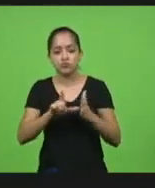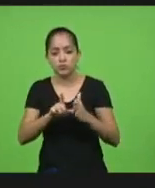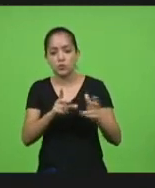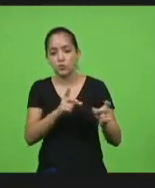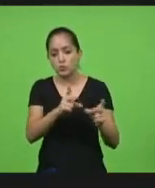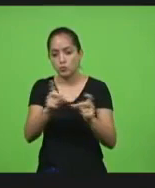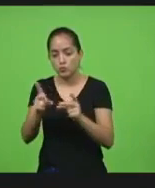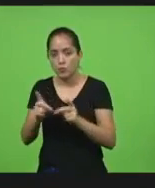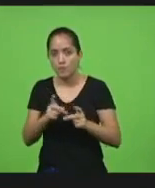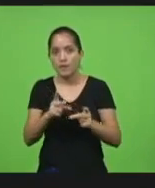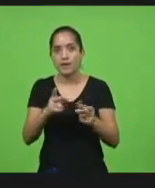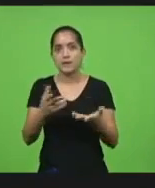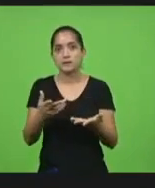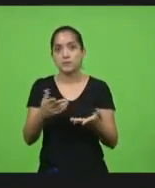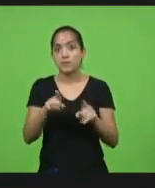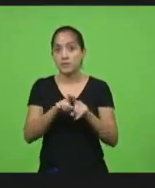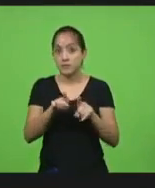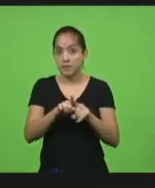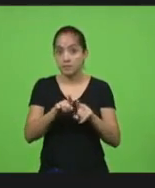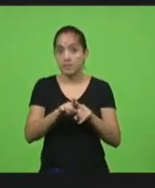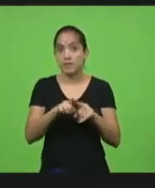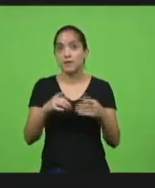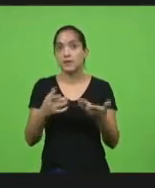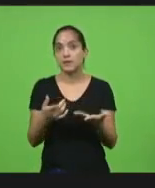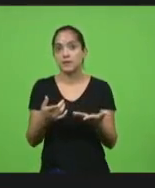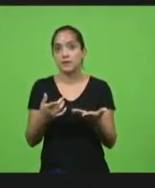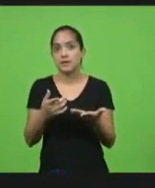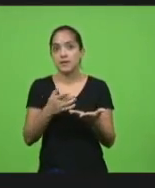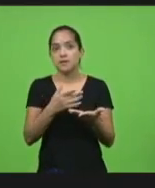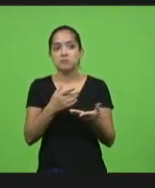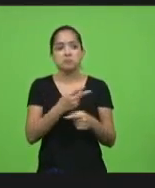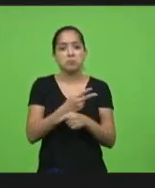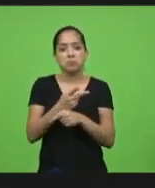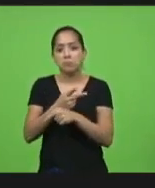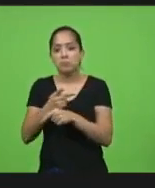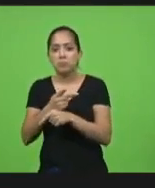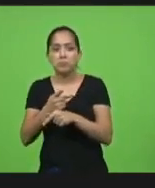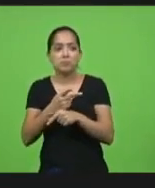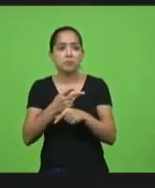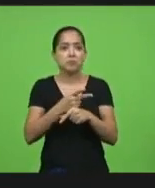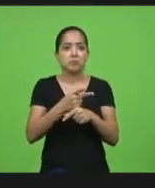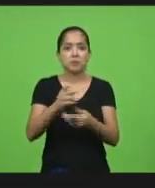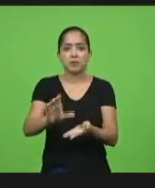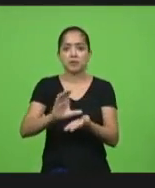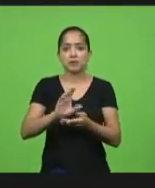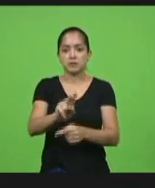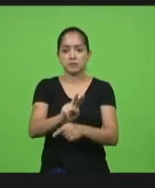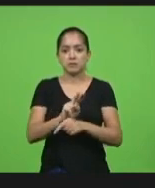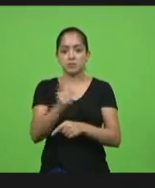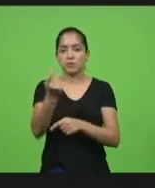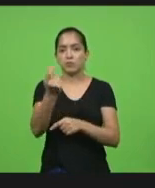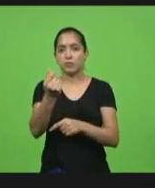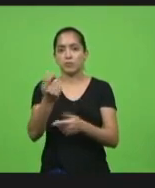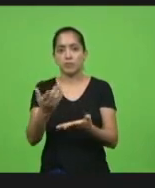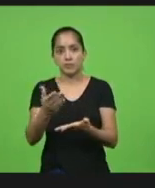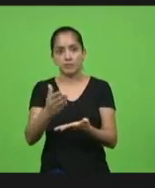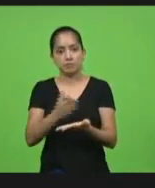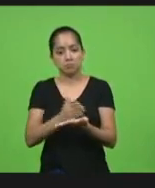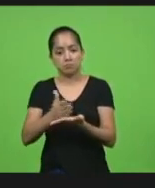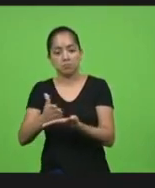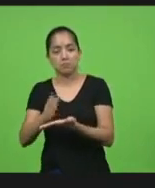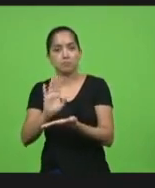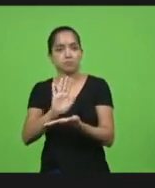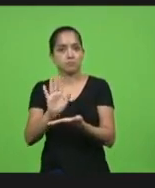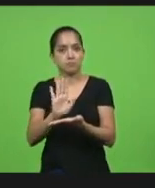varejo até mesmo do atacado eles não estão à procura de um micro crédito de um crédito disponibilização de crédito eles